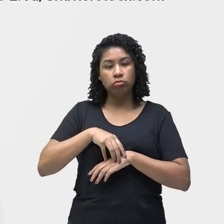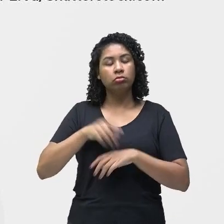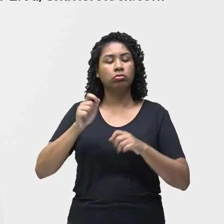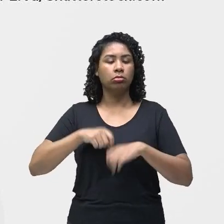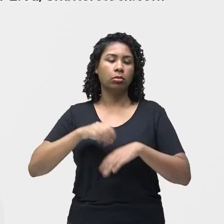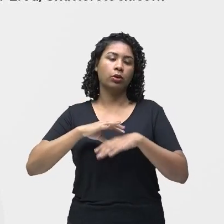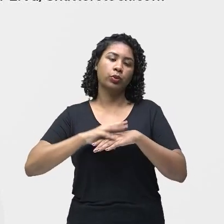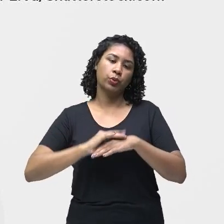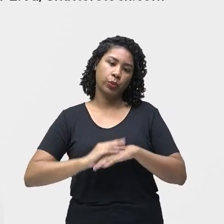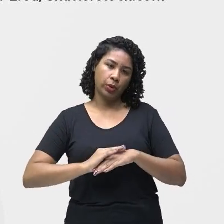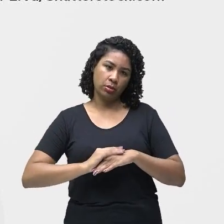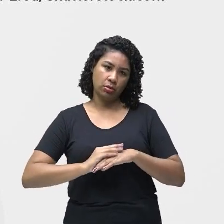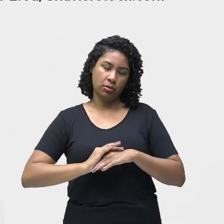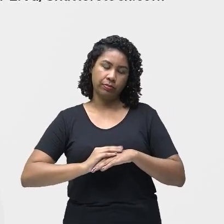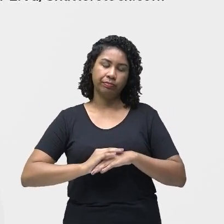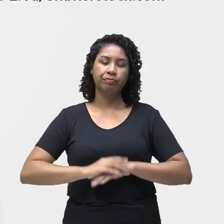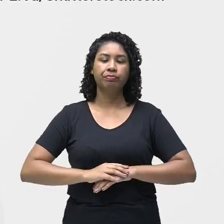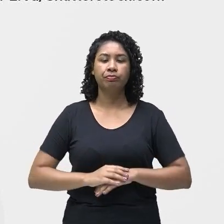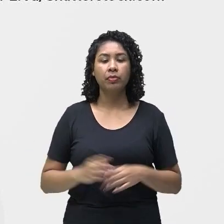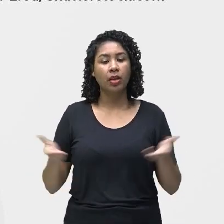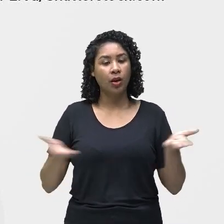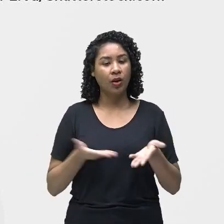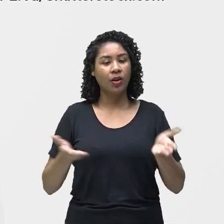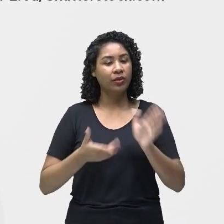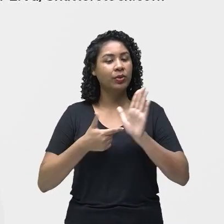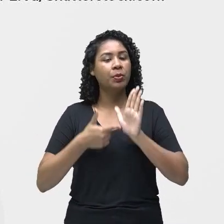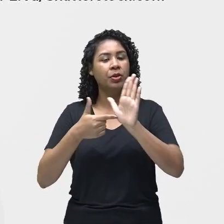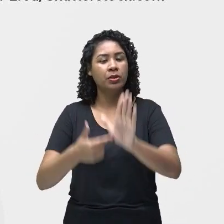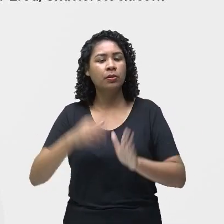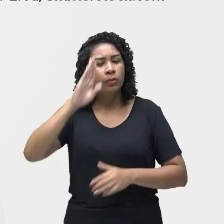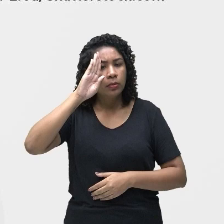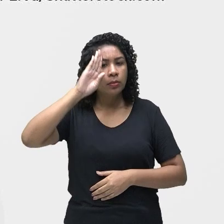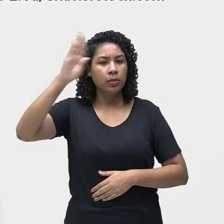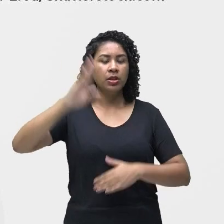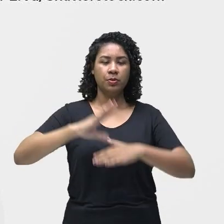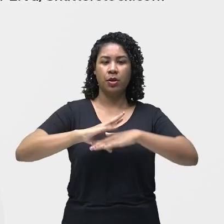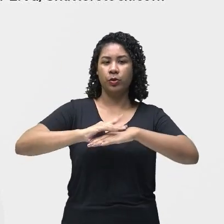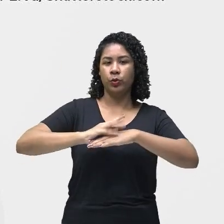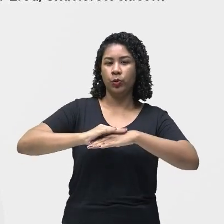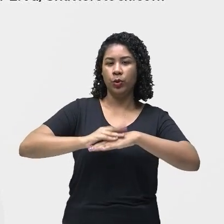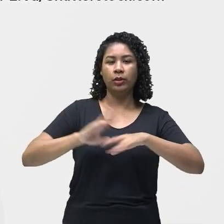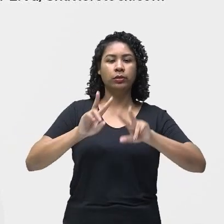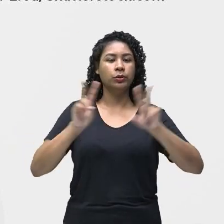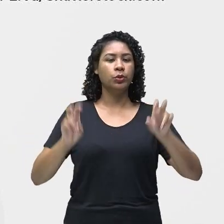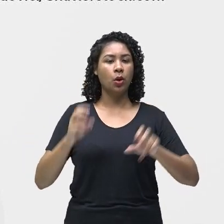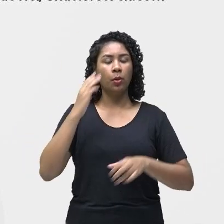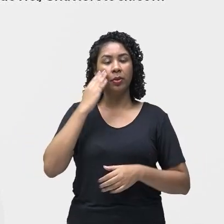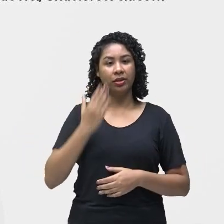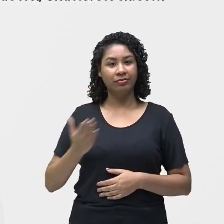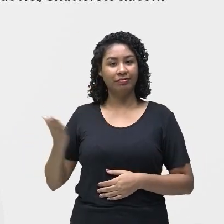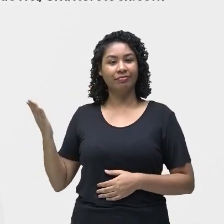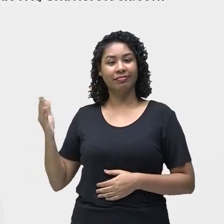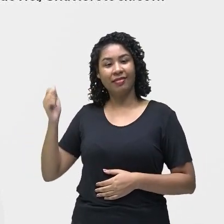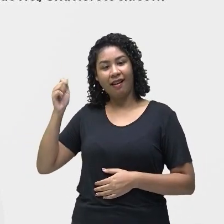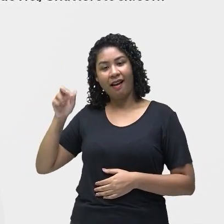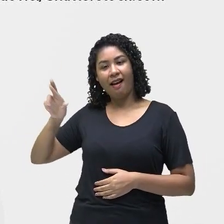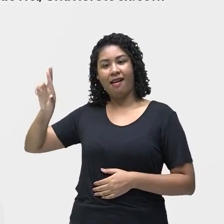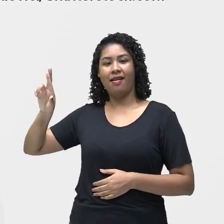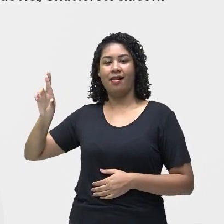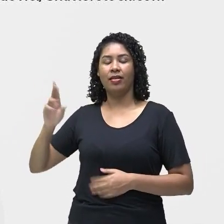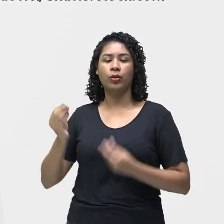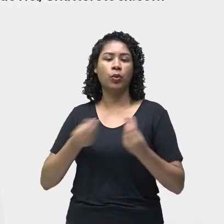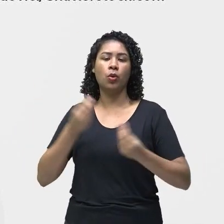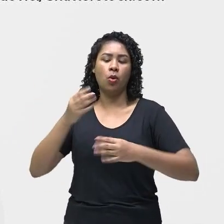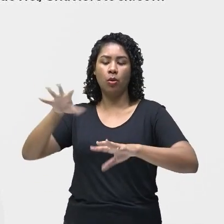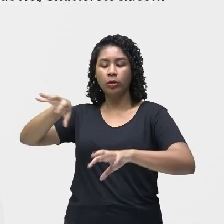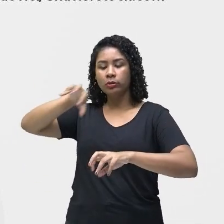Vamos agora conhecer uma das principais doenças causadas pelo ar, que podem se pegar